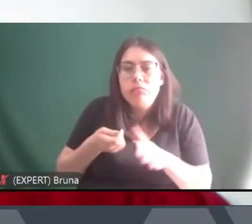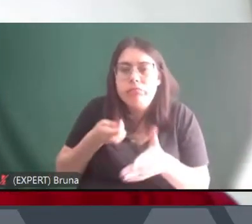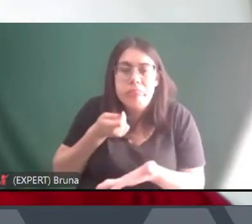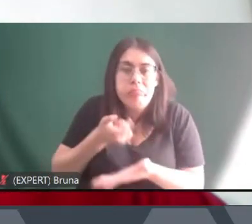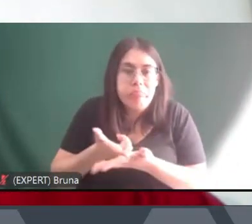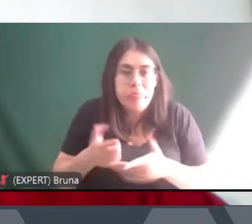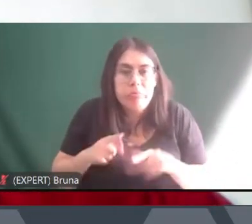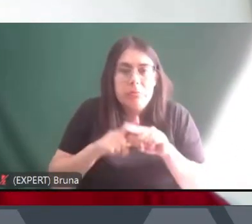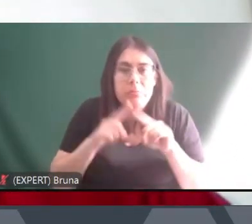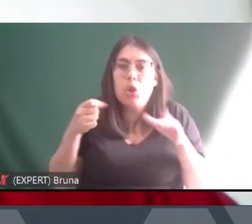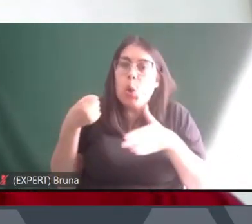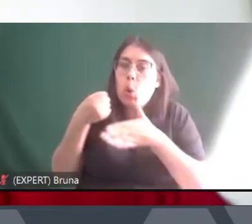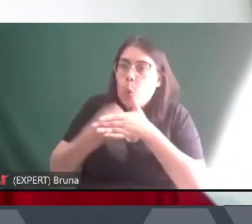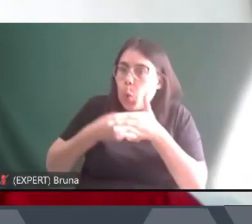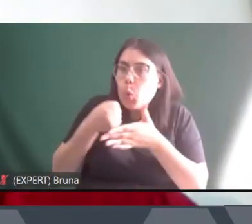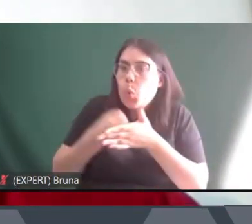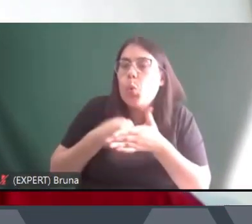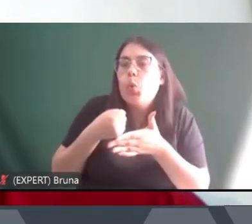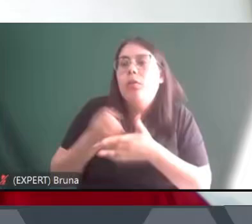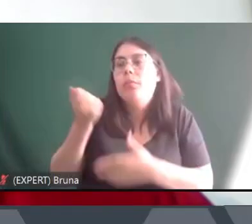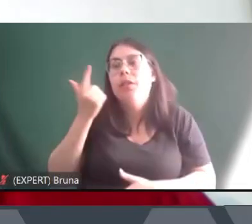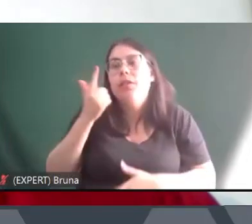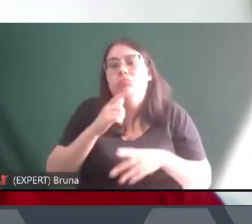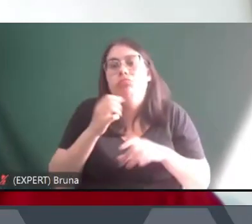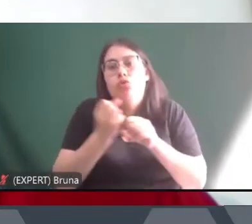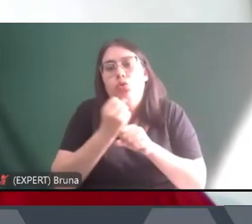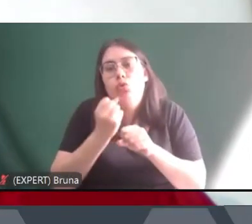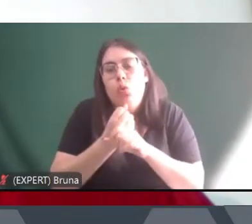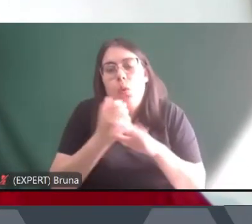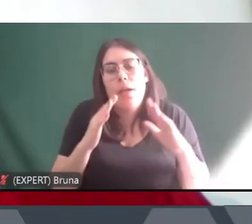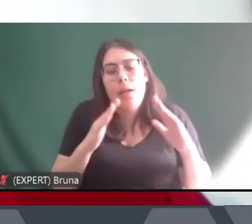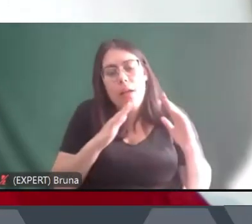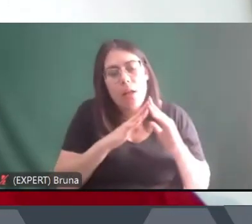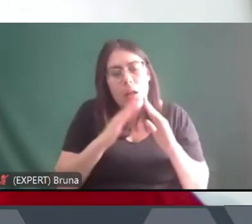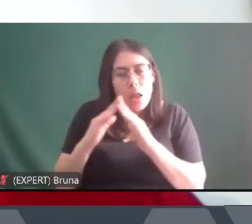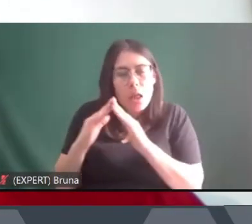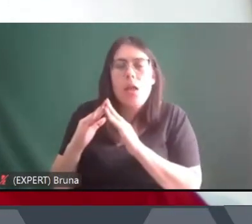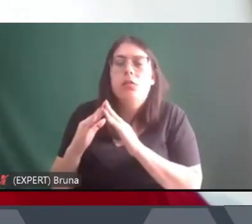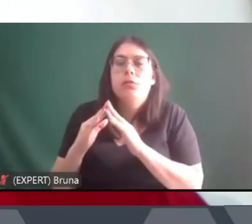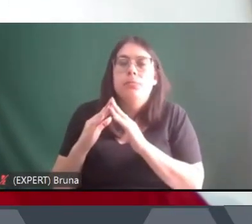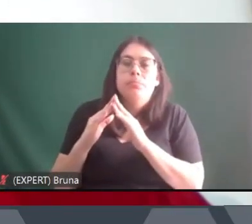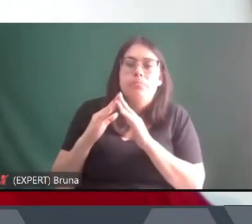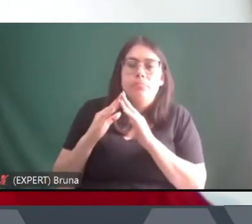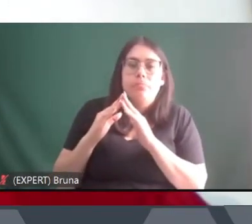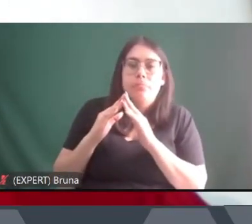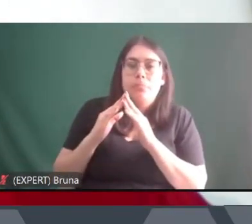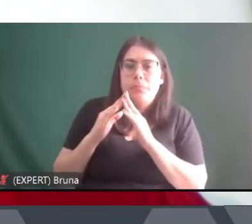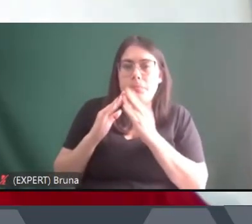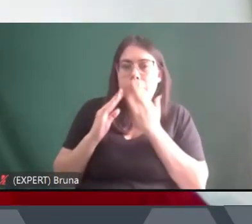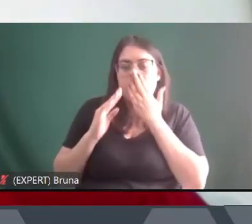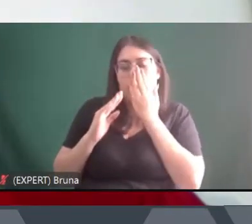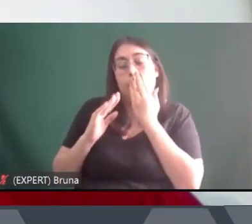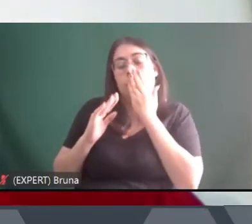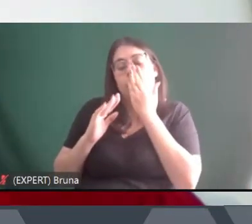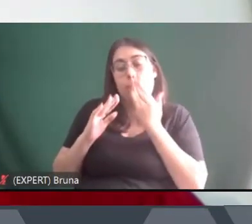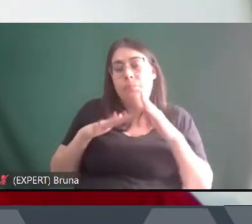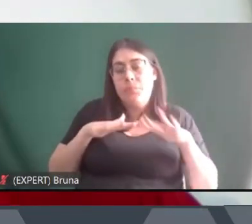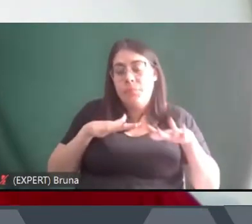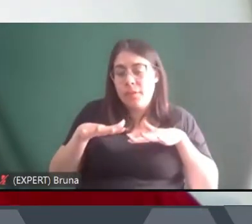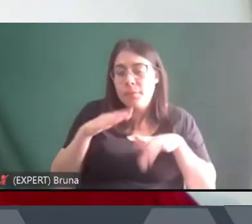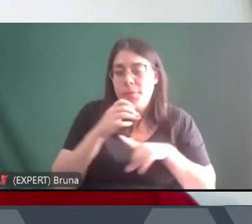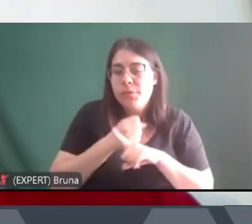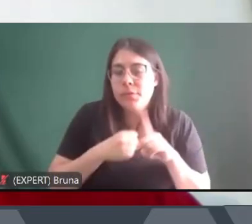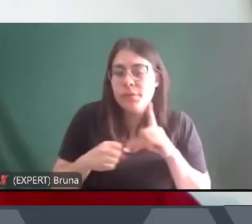lutar para construir sua própria casa. Vem, nessa época, já uma mobilização dos movimentos sociais,